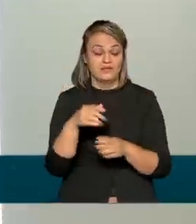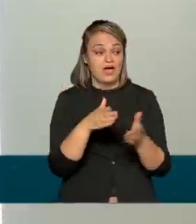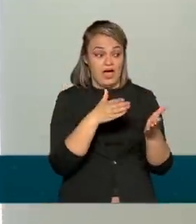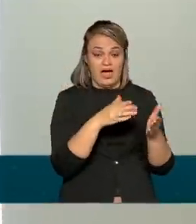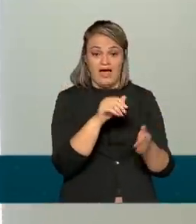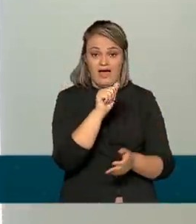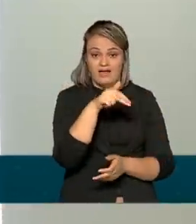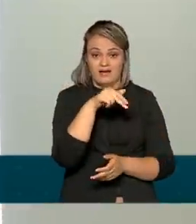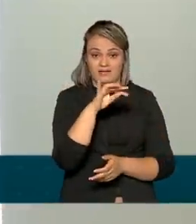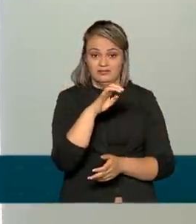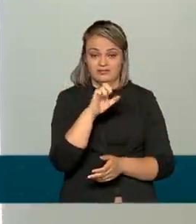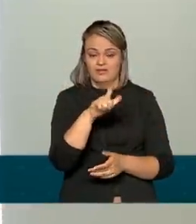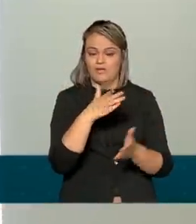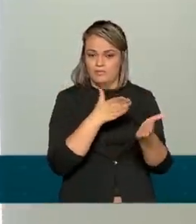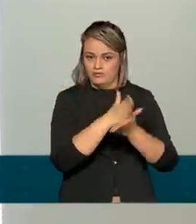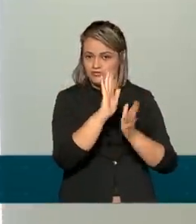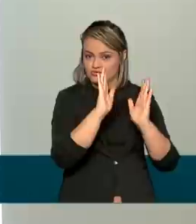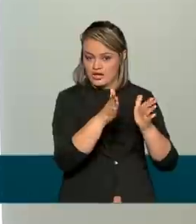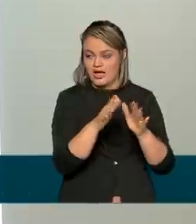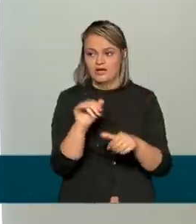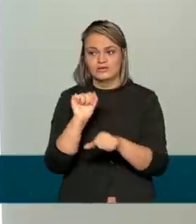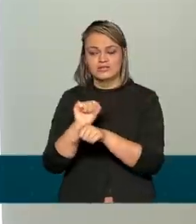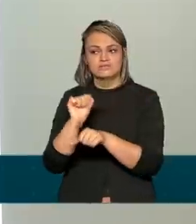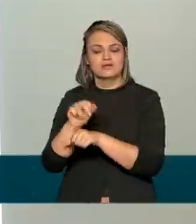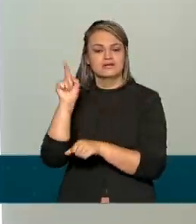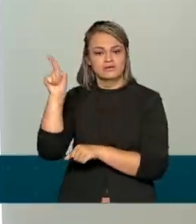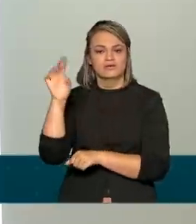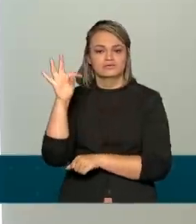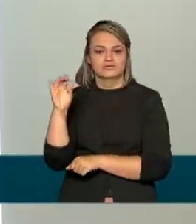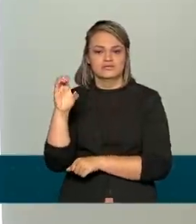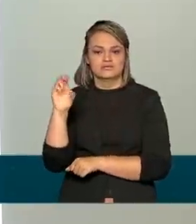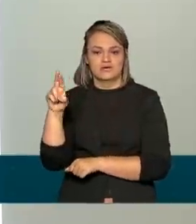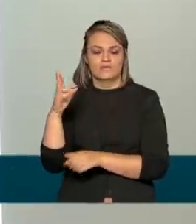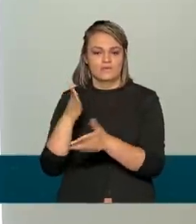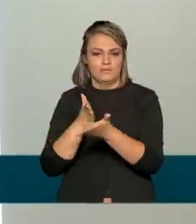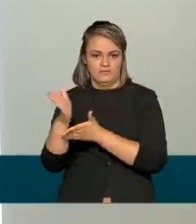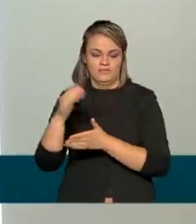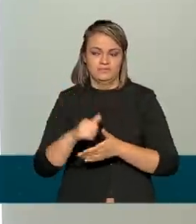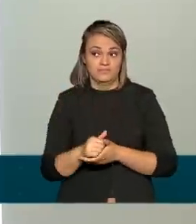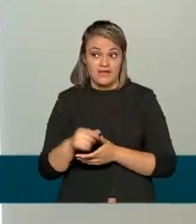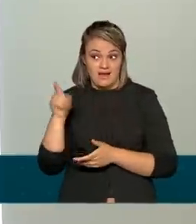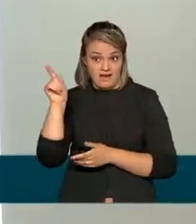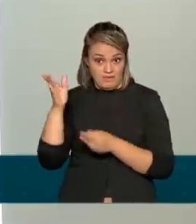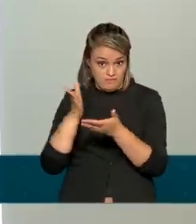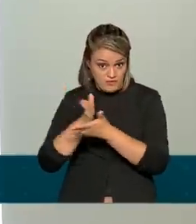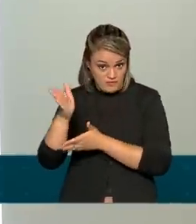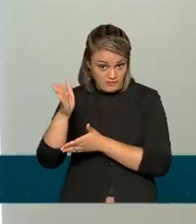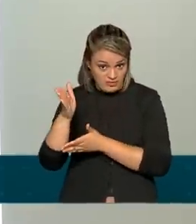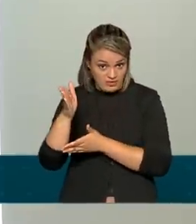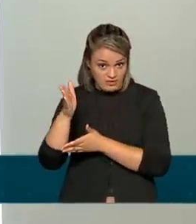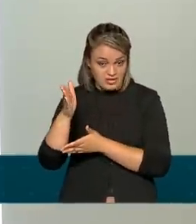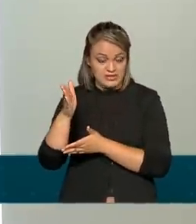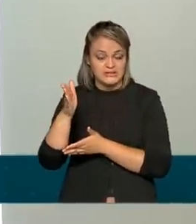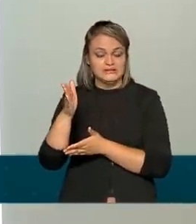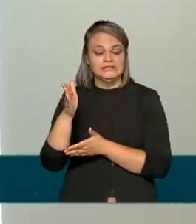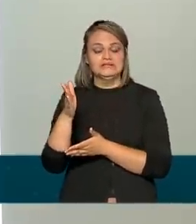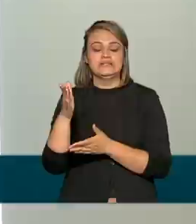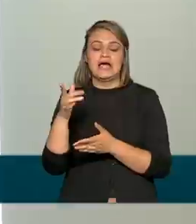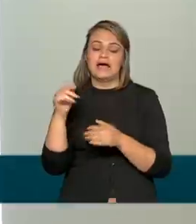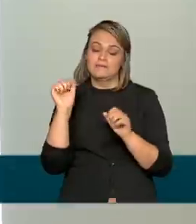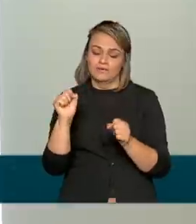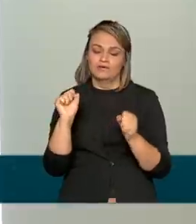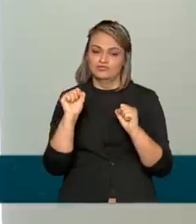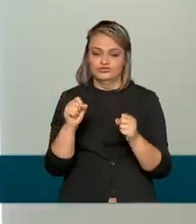pela Anatel e agora ele está em análise pelo TCU. Uma vez aprovado, existem então duas